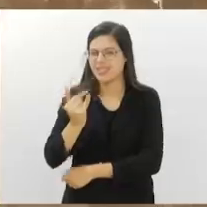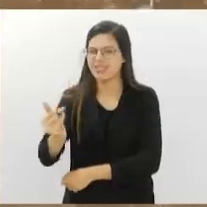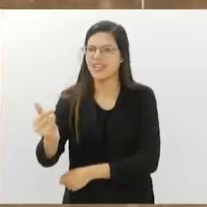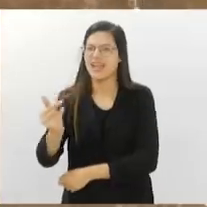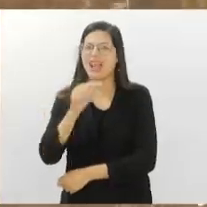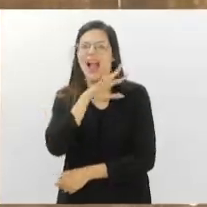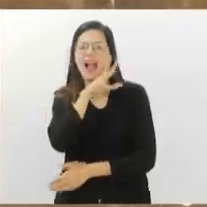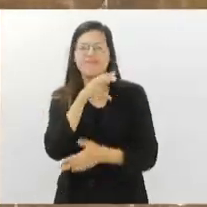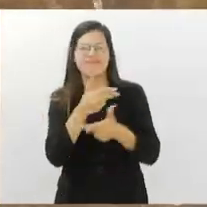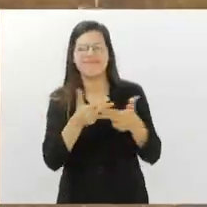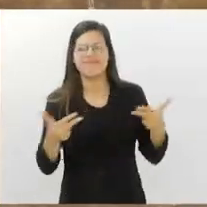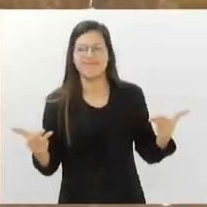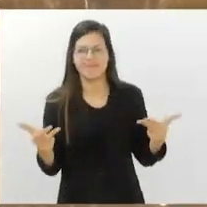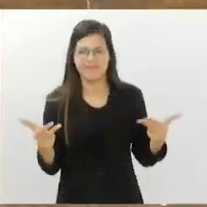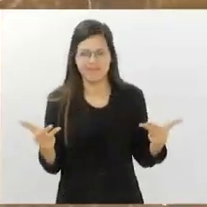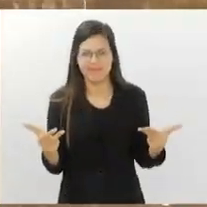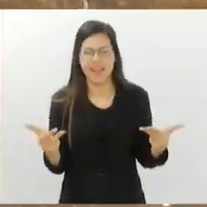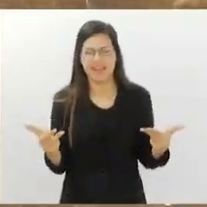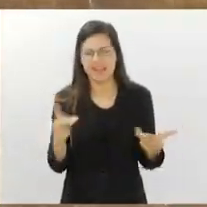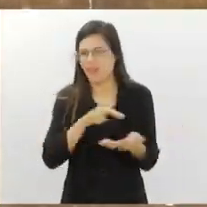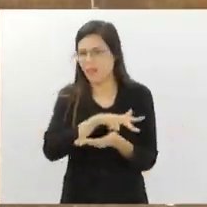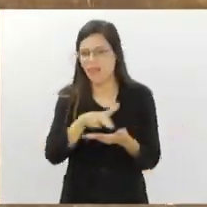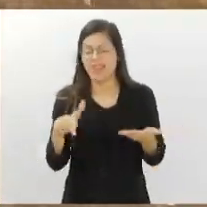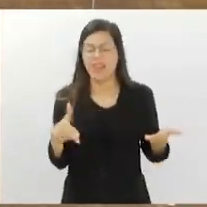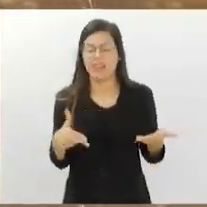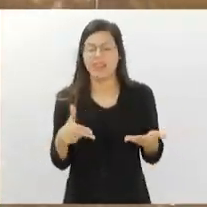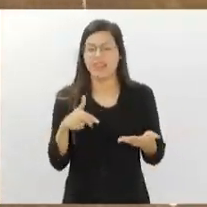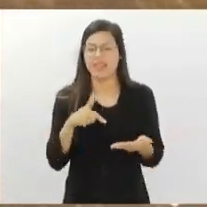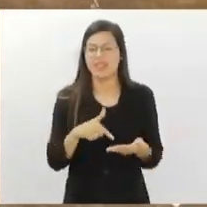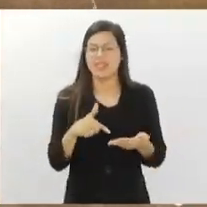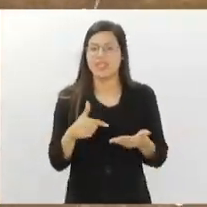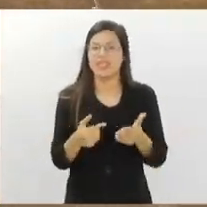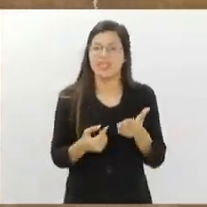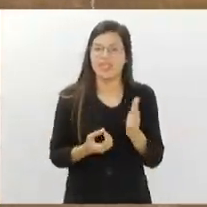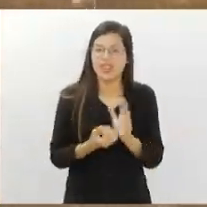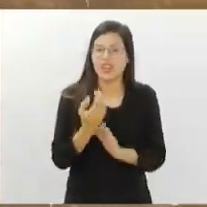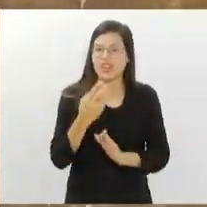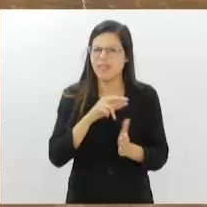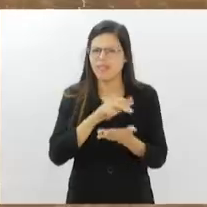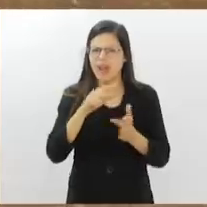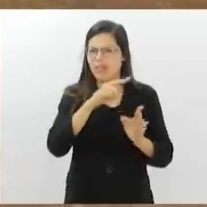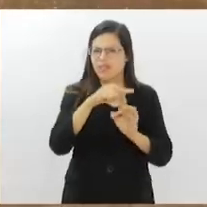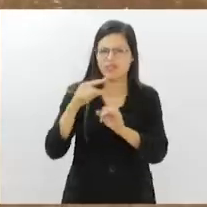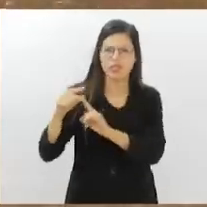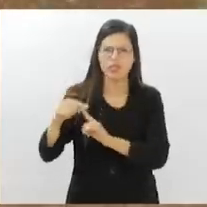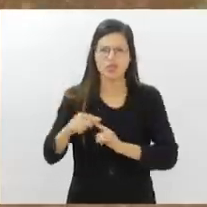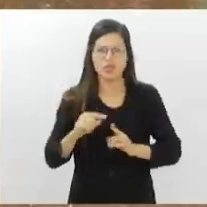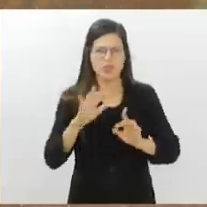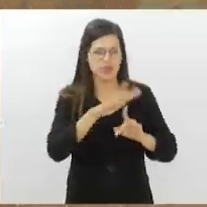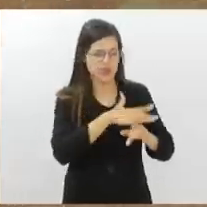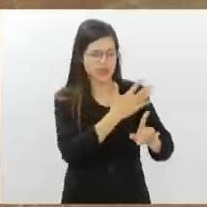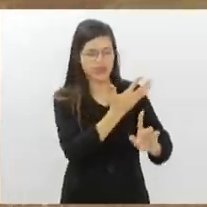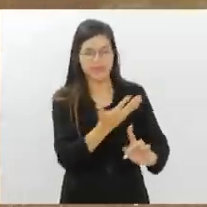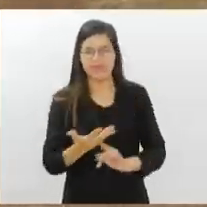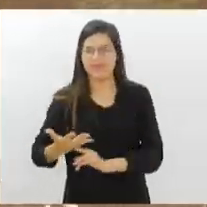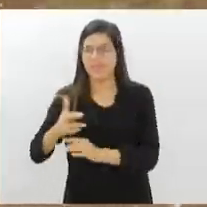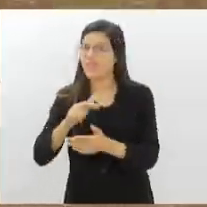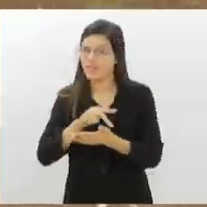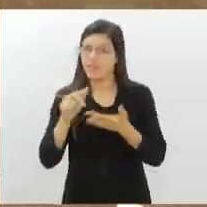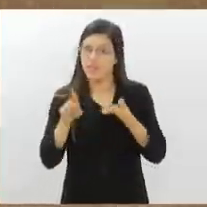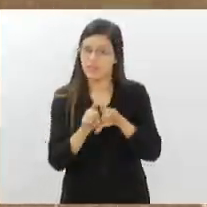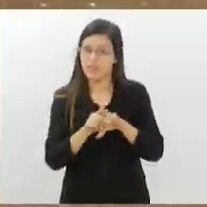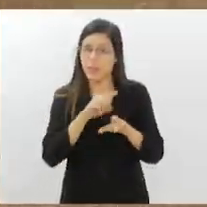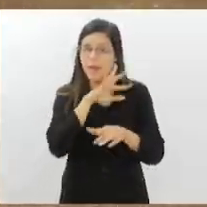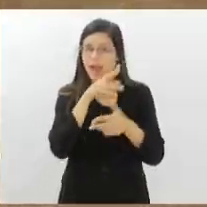Então, na medida em que você gera vários tipos de topografia, você tem a possibilidade de várias espécies animais